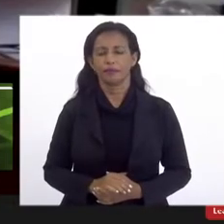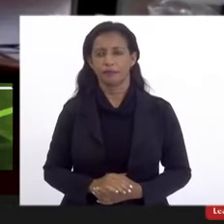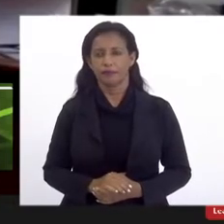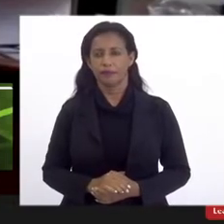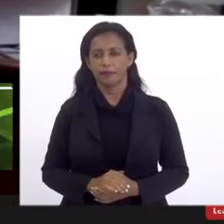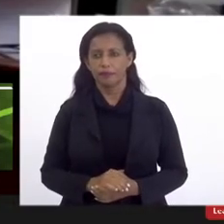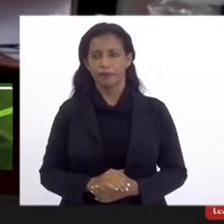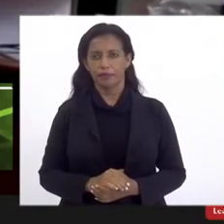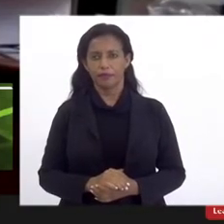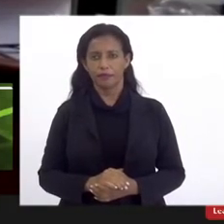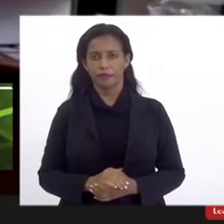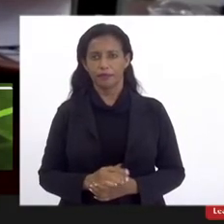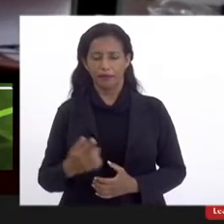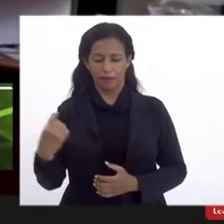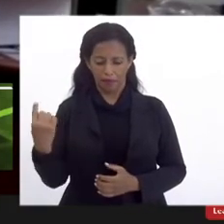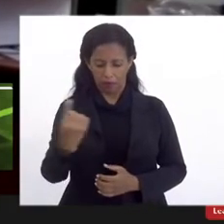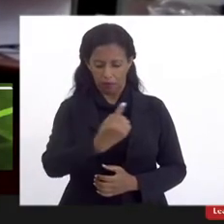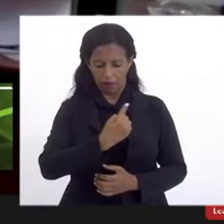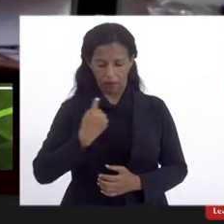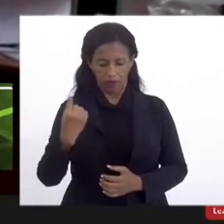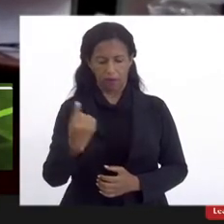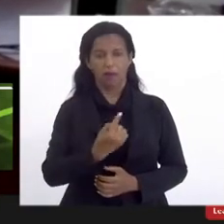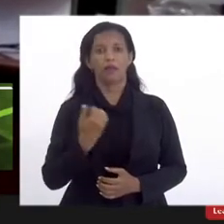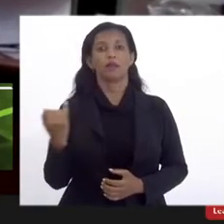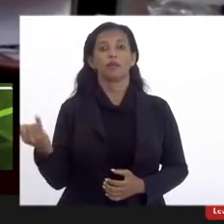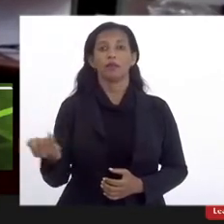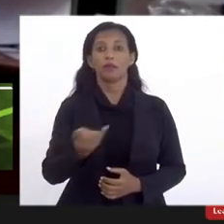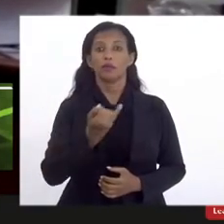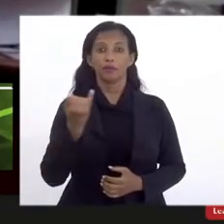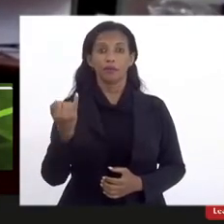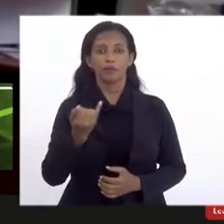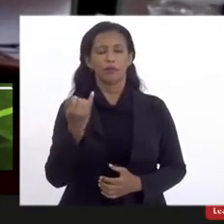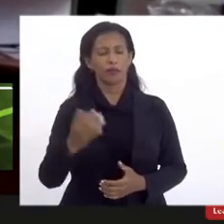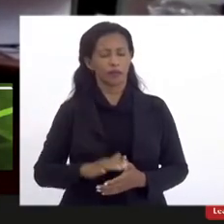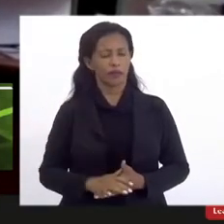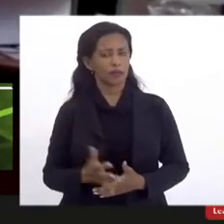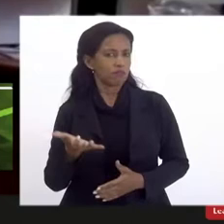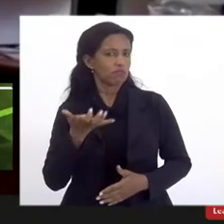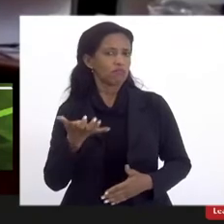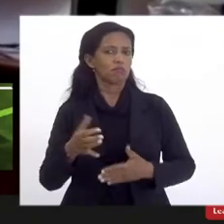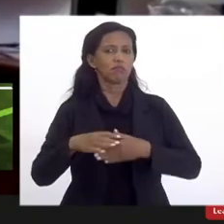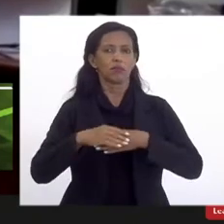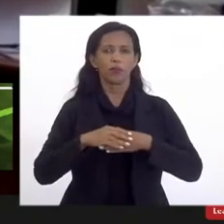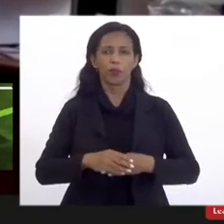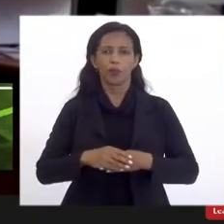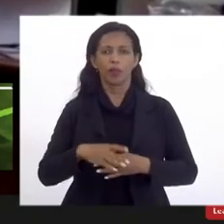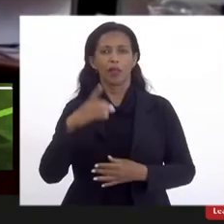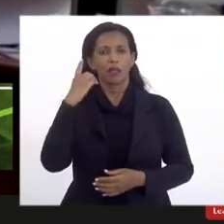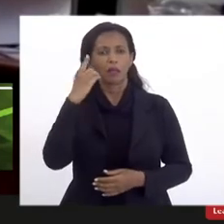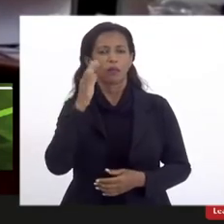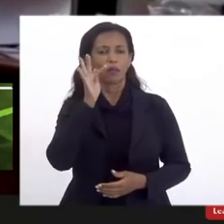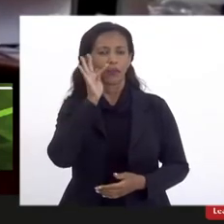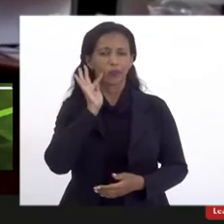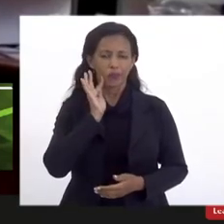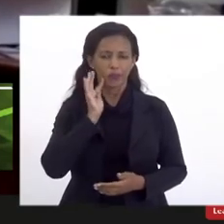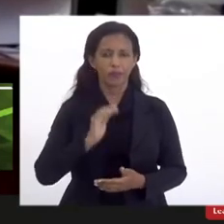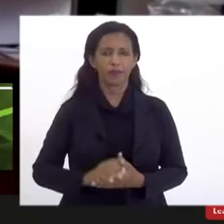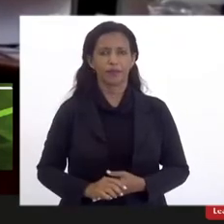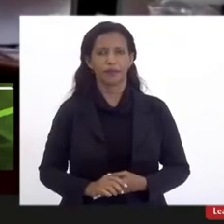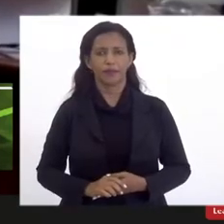Para nós é muito importante estar aqui, eu gostaria de saudar aqui o deputado Flávio Serafini,